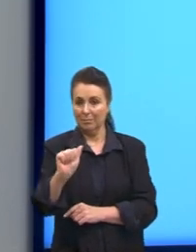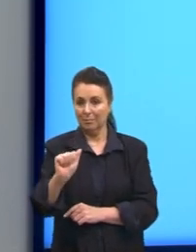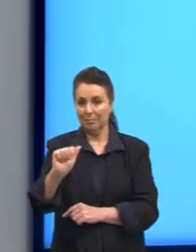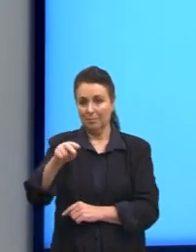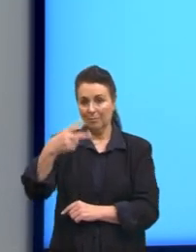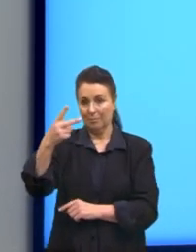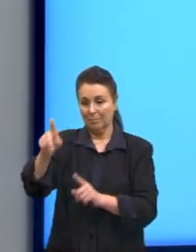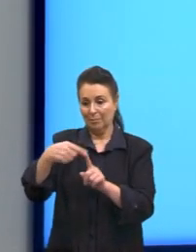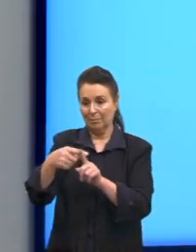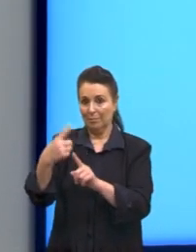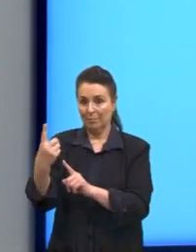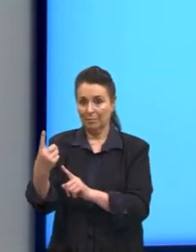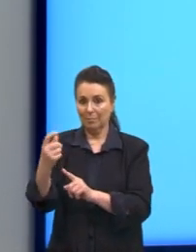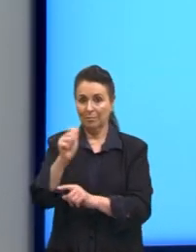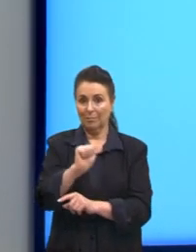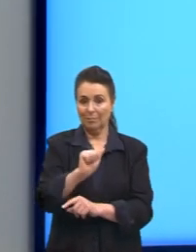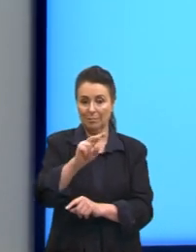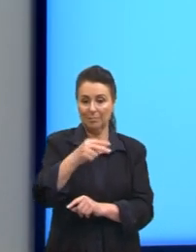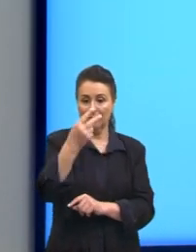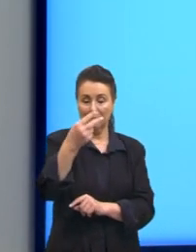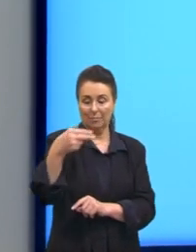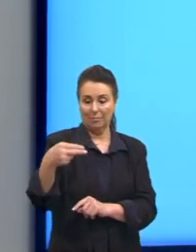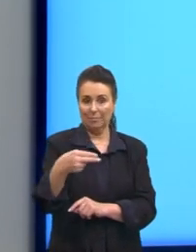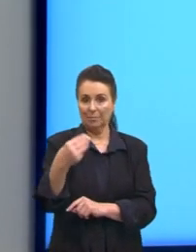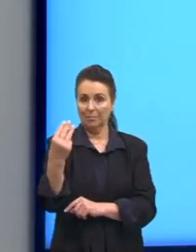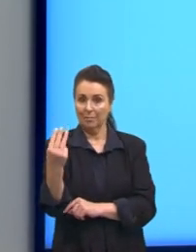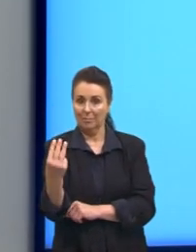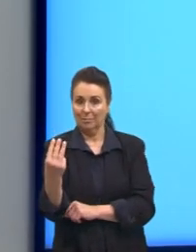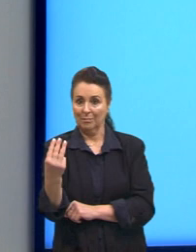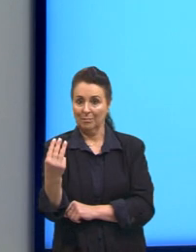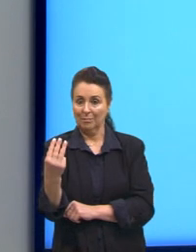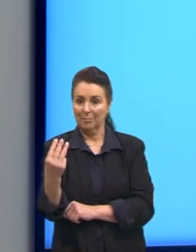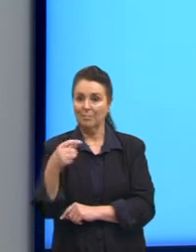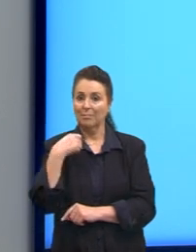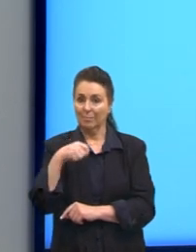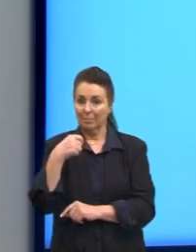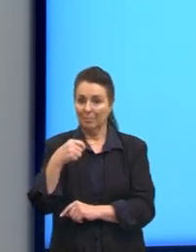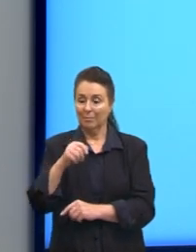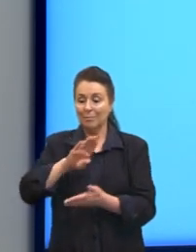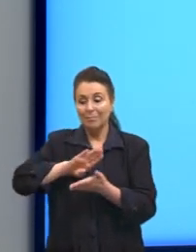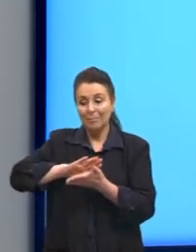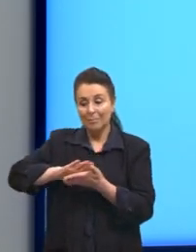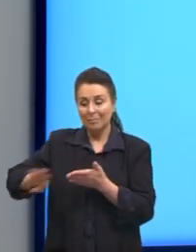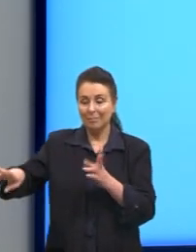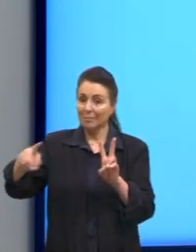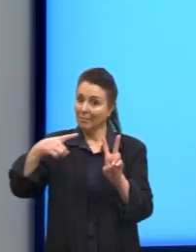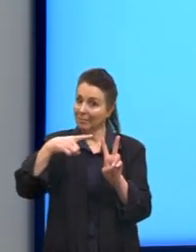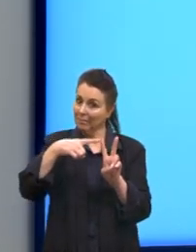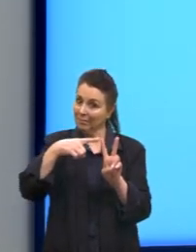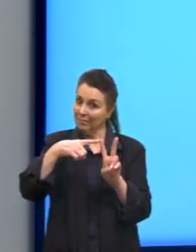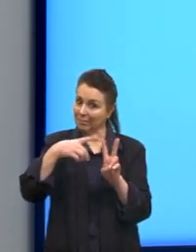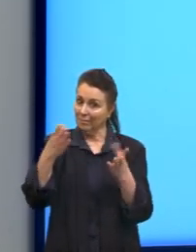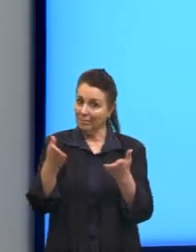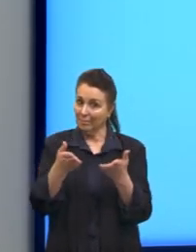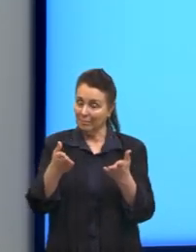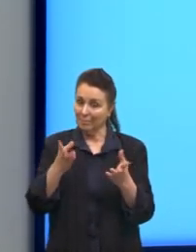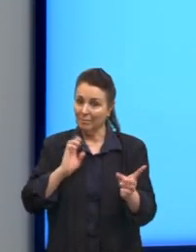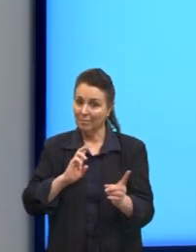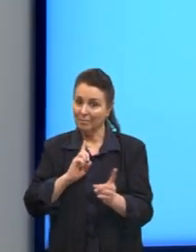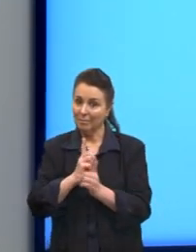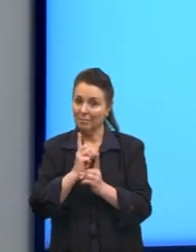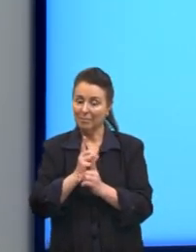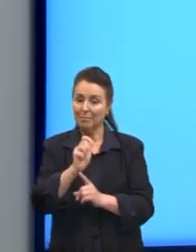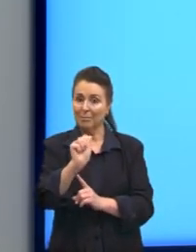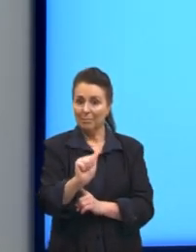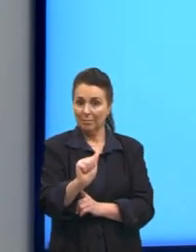1, então, A² é igual a 3. Precisamos tirar a raiz quadrada, né, para chegar no valor de A,